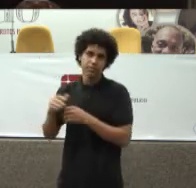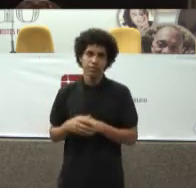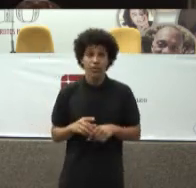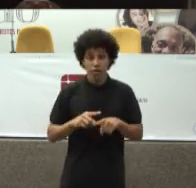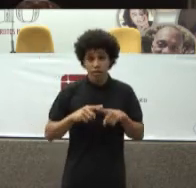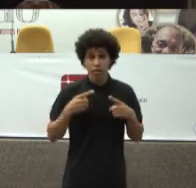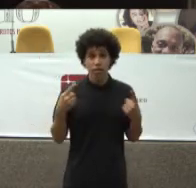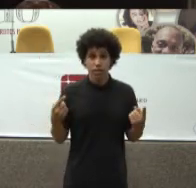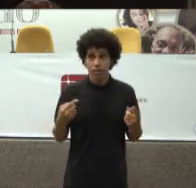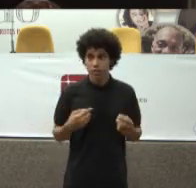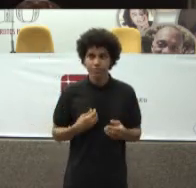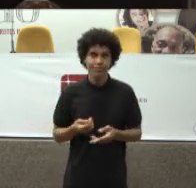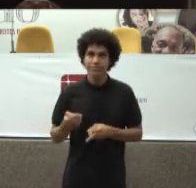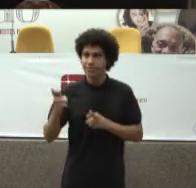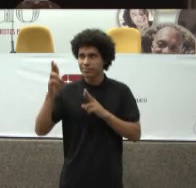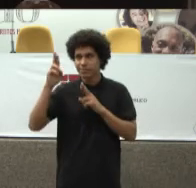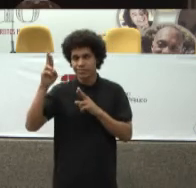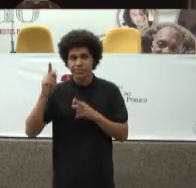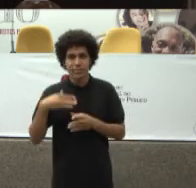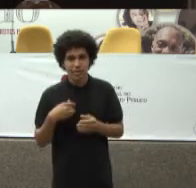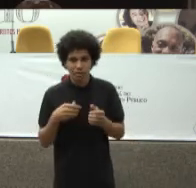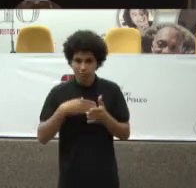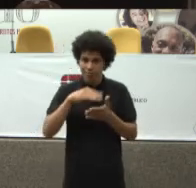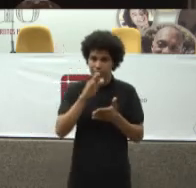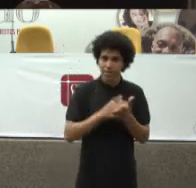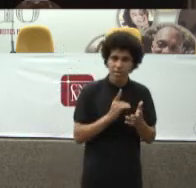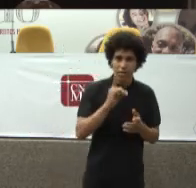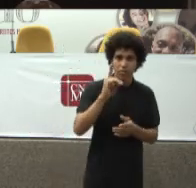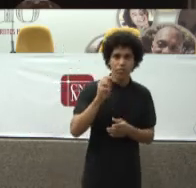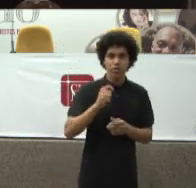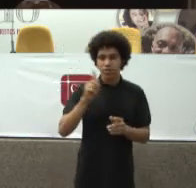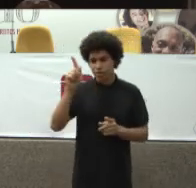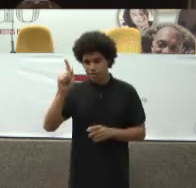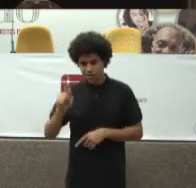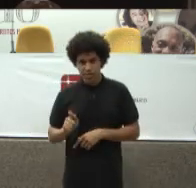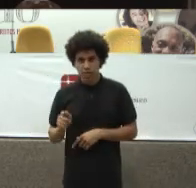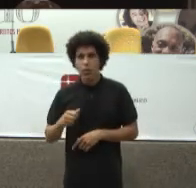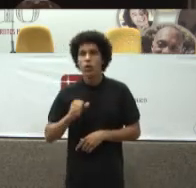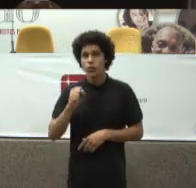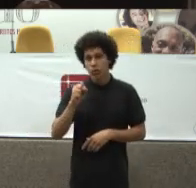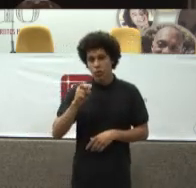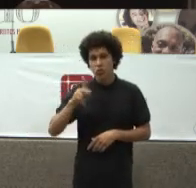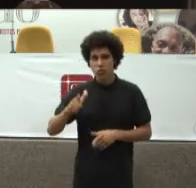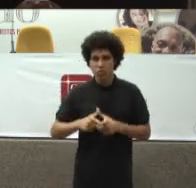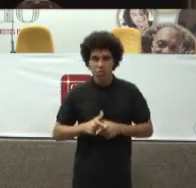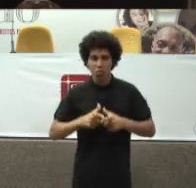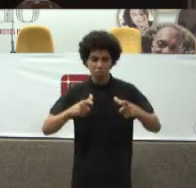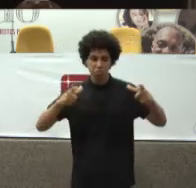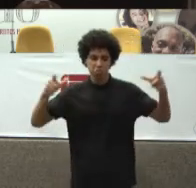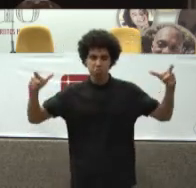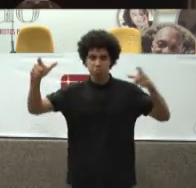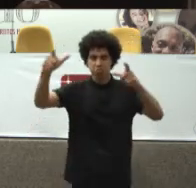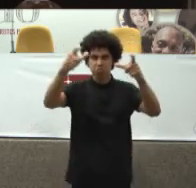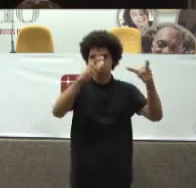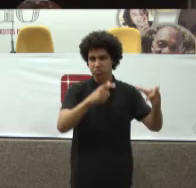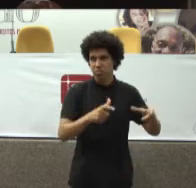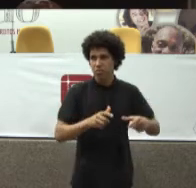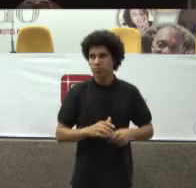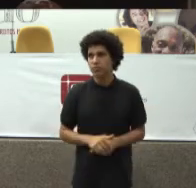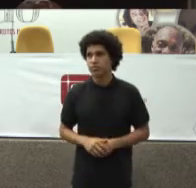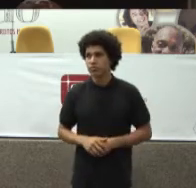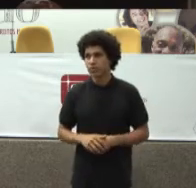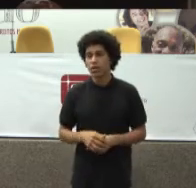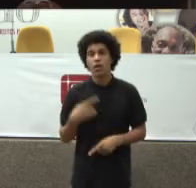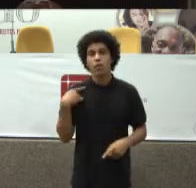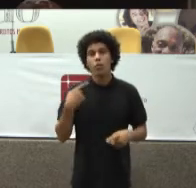Foi graças A esse desenho De gestão Que o SUS Se expandiu Rapidamente Por quê? Porque se